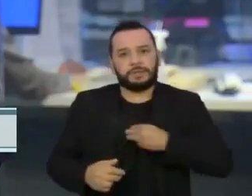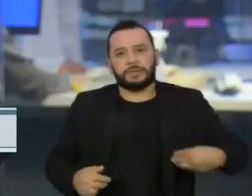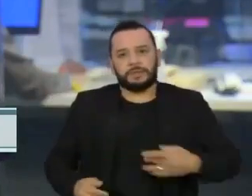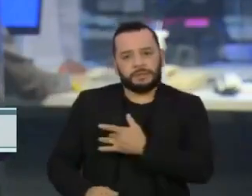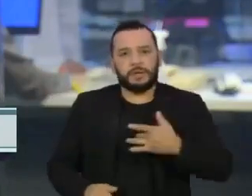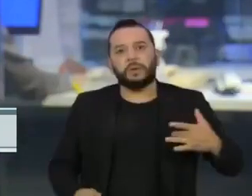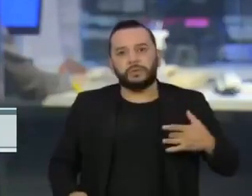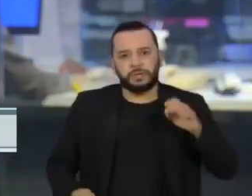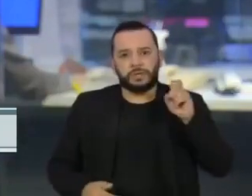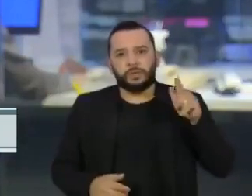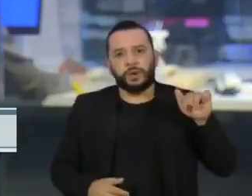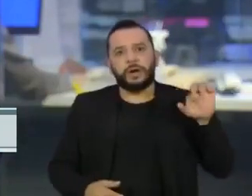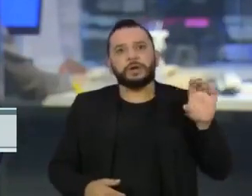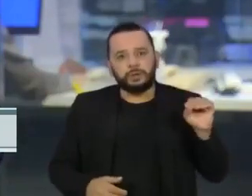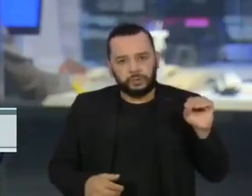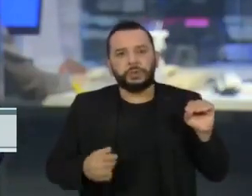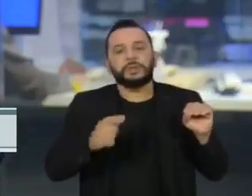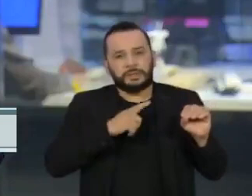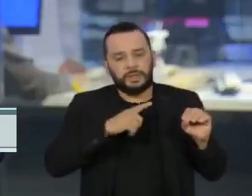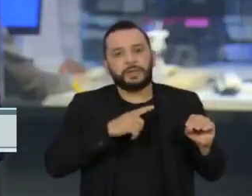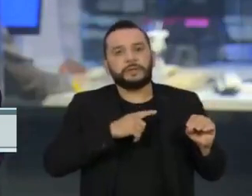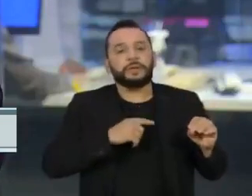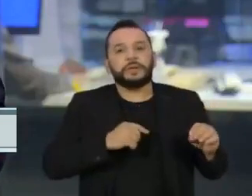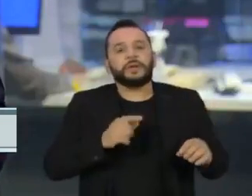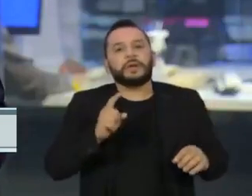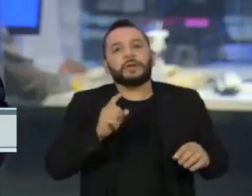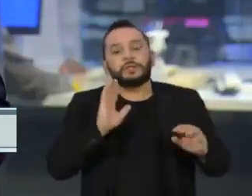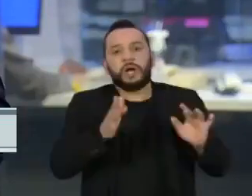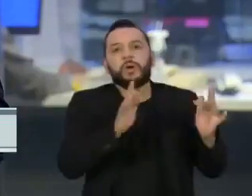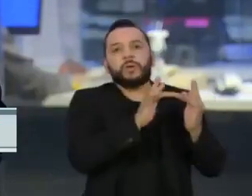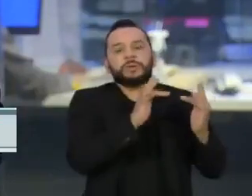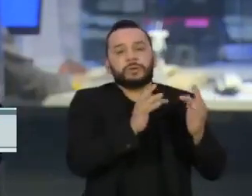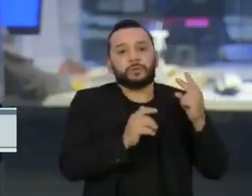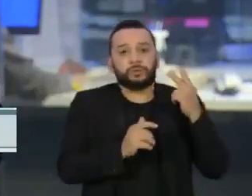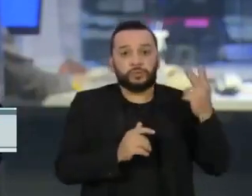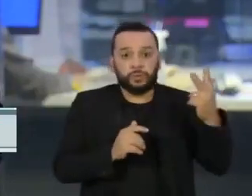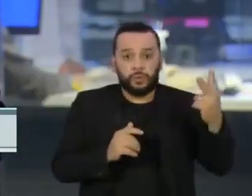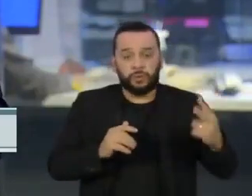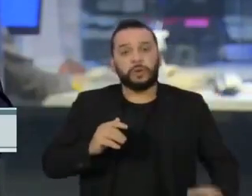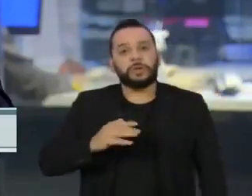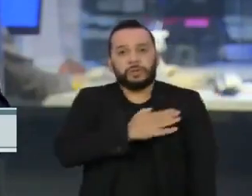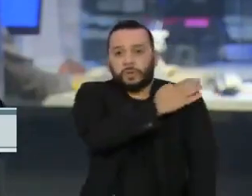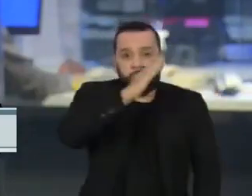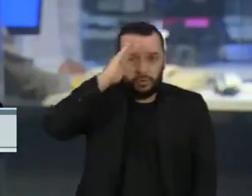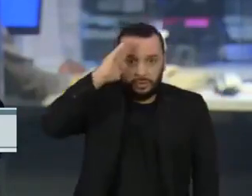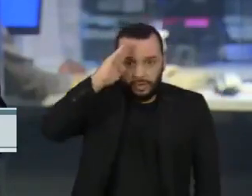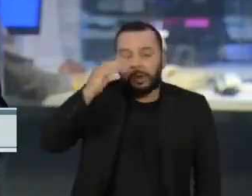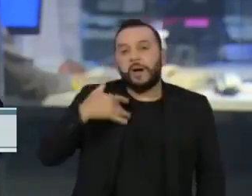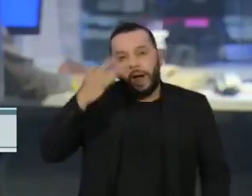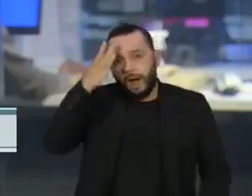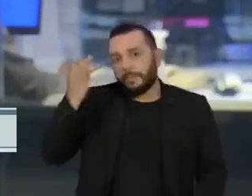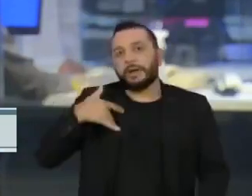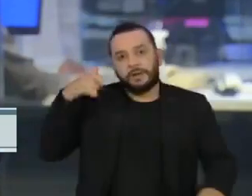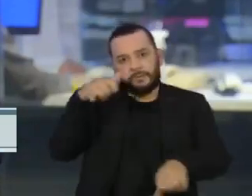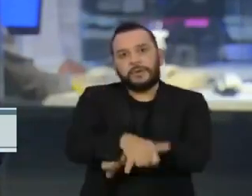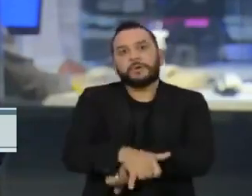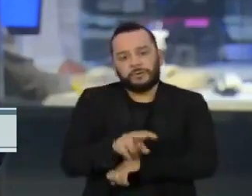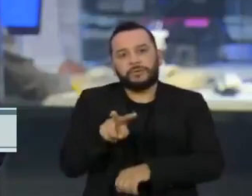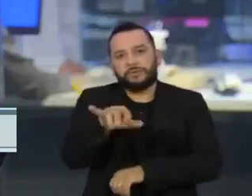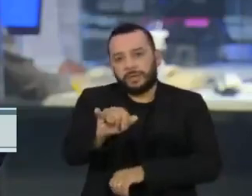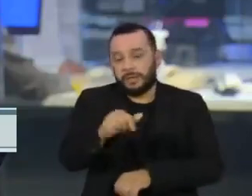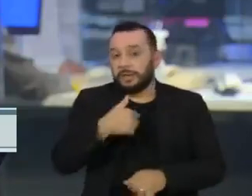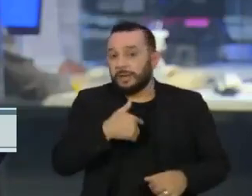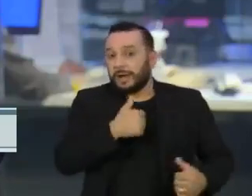contato com dois coronéis infectados com o coronavírus e, por isso, não poderia comparecer ao depoimento amanhã. A assessoria de